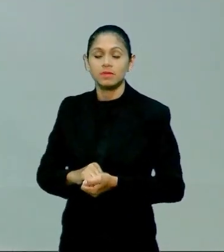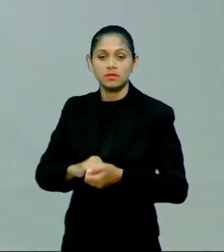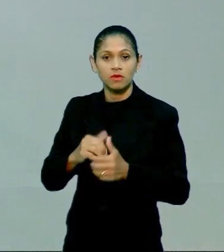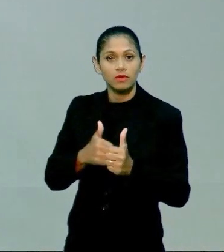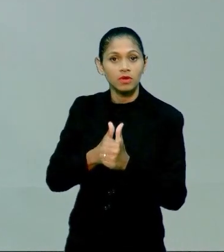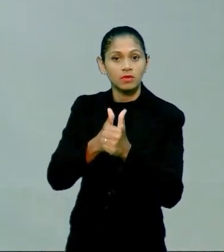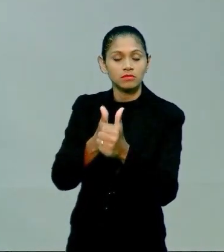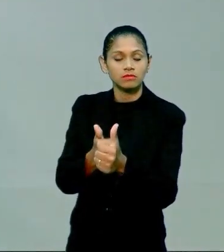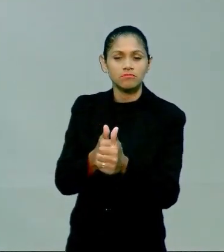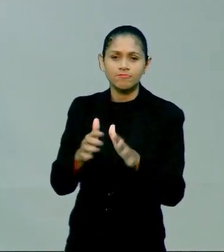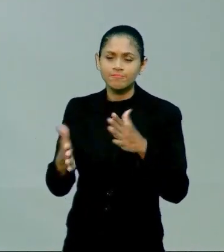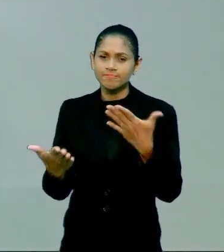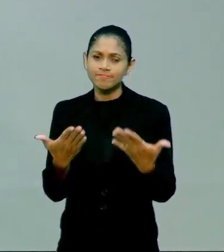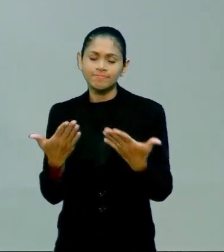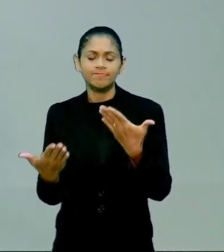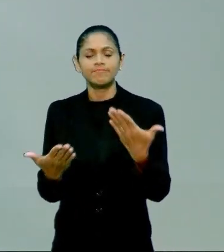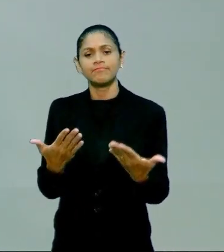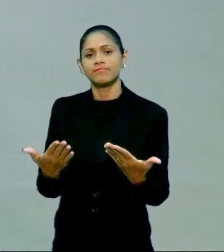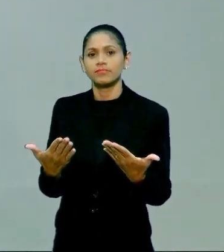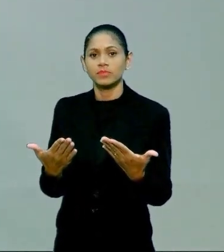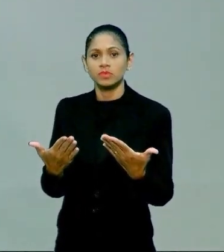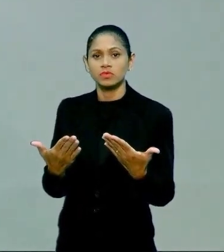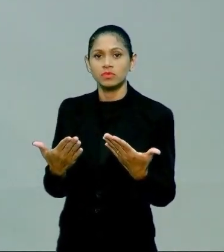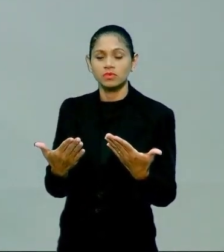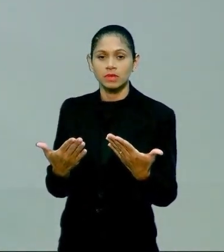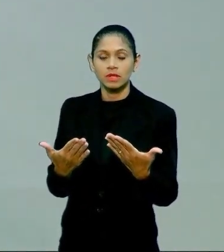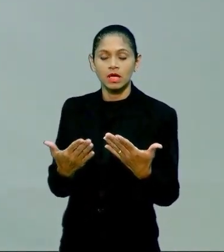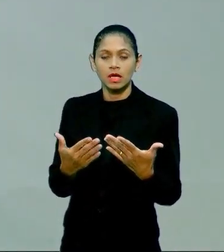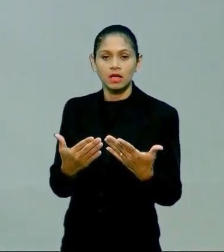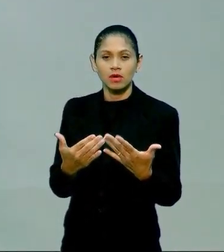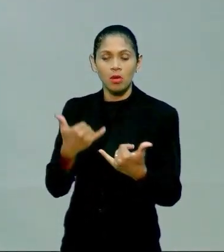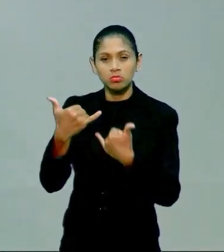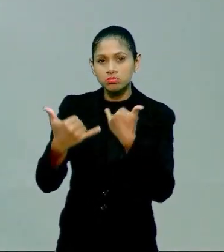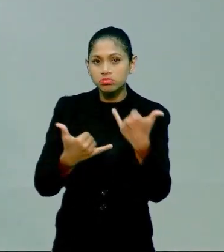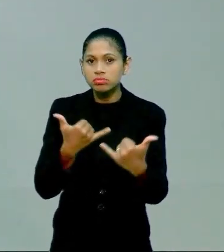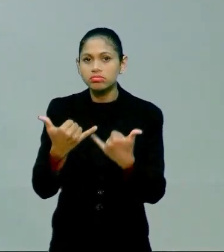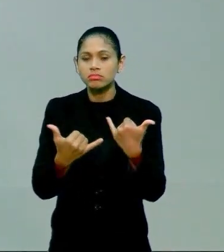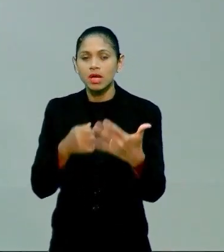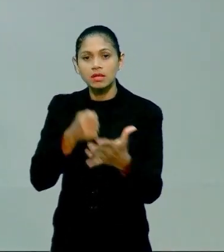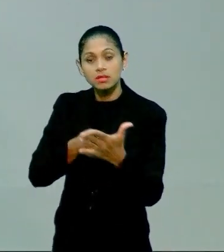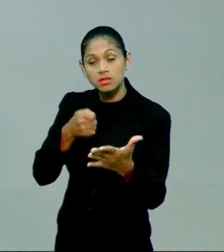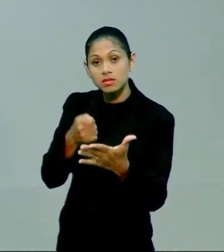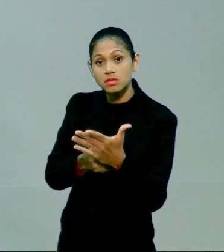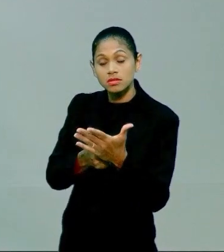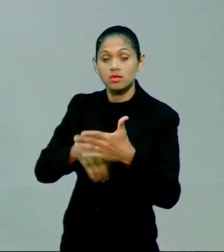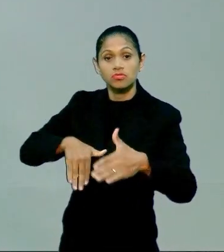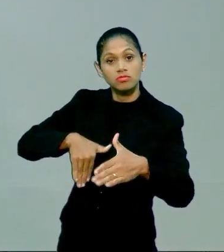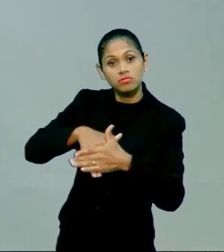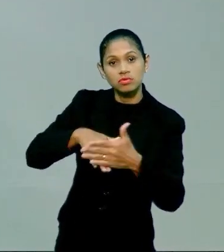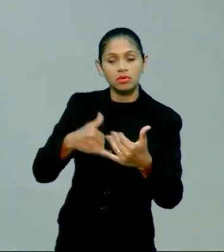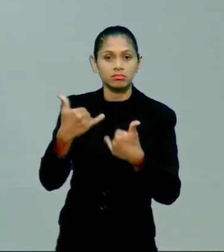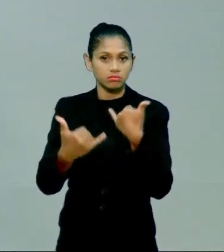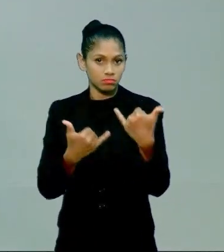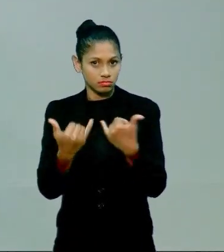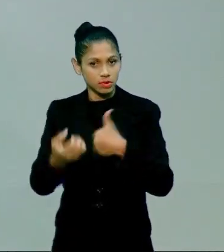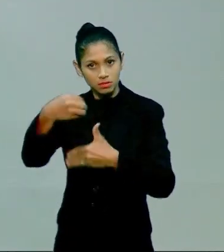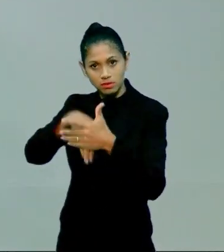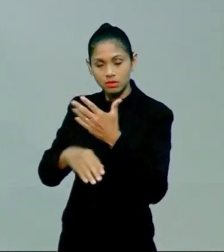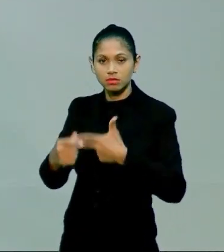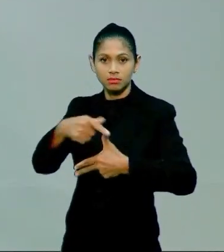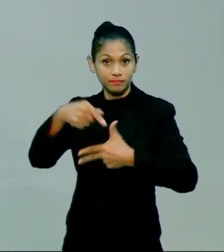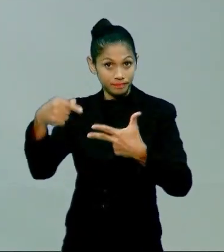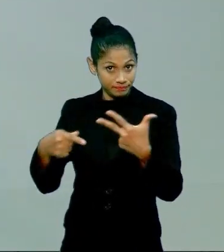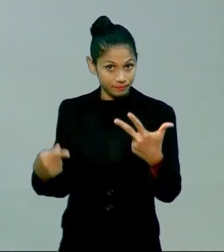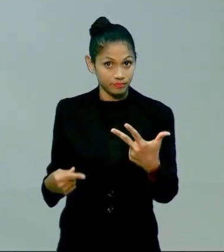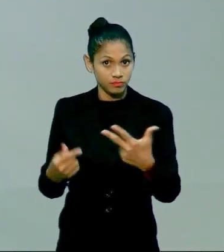acompanhar mais ou menos a dinâmica do aprendizado, do brincar, a cobrança dos jogos e brincadeiras e como isso pode se aplicar na prova do Enem.